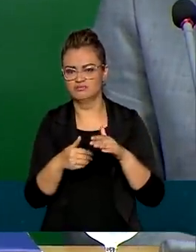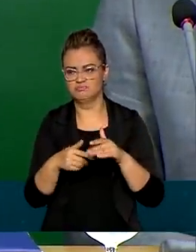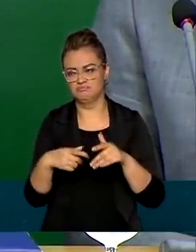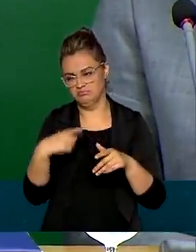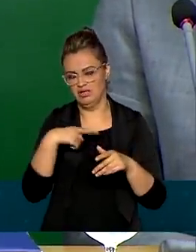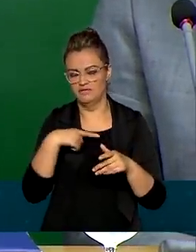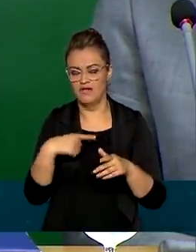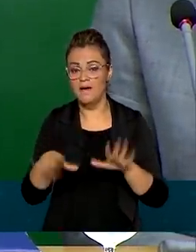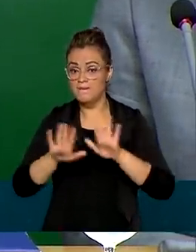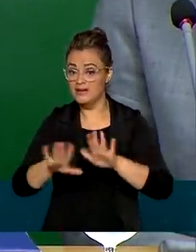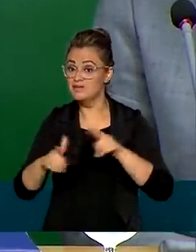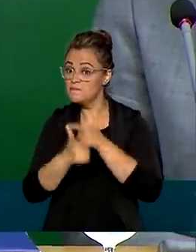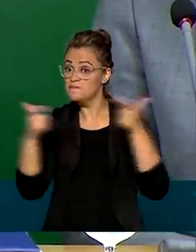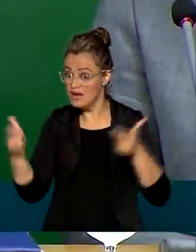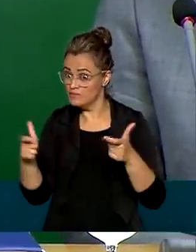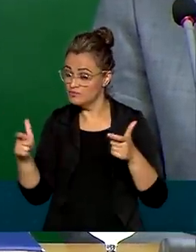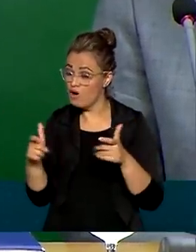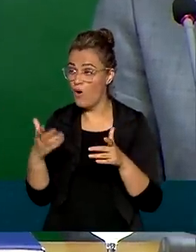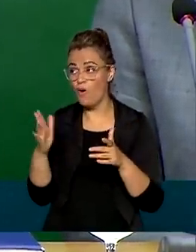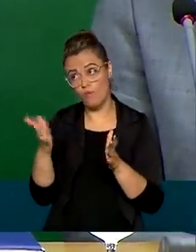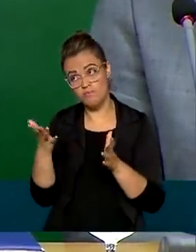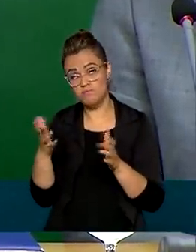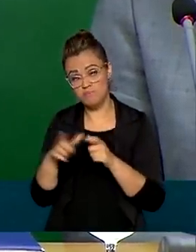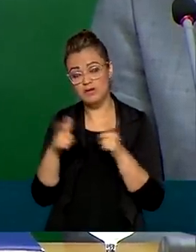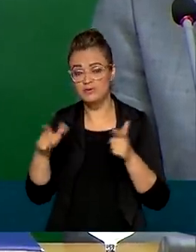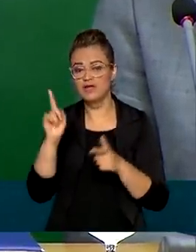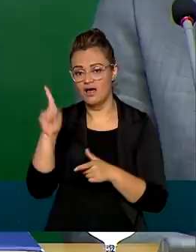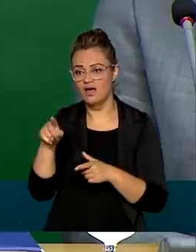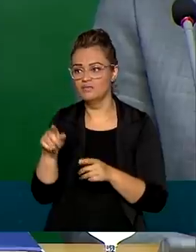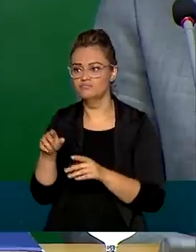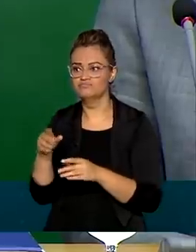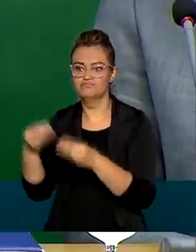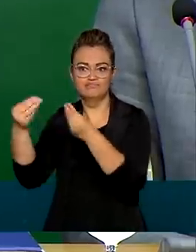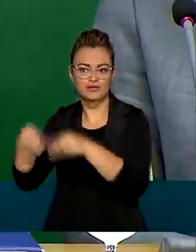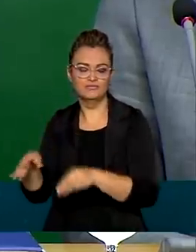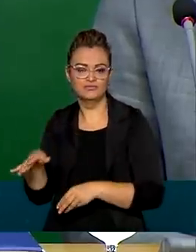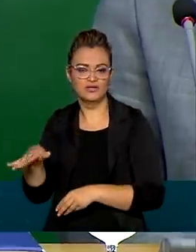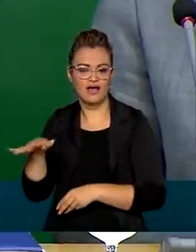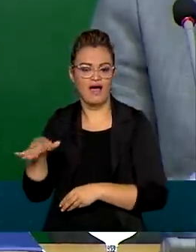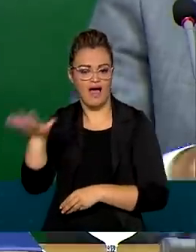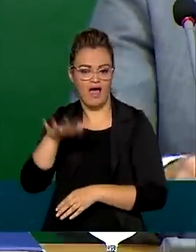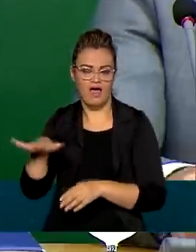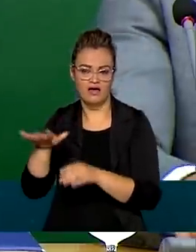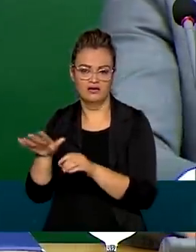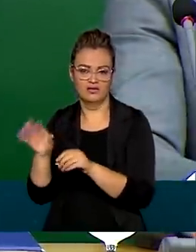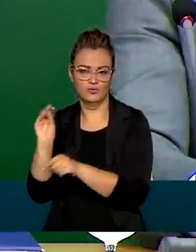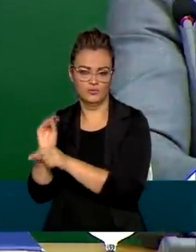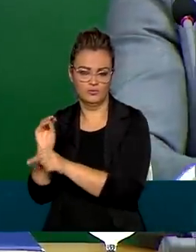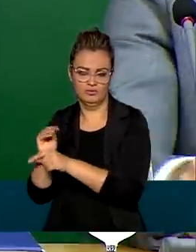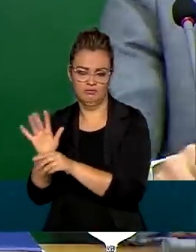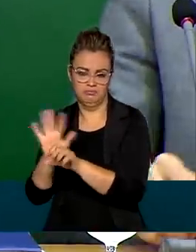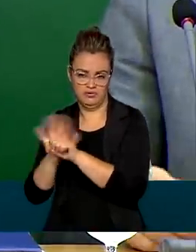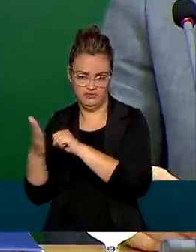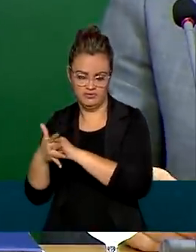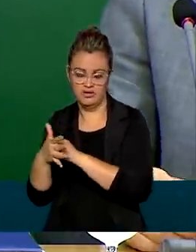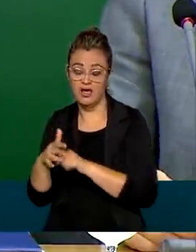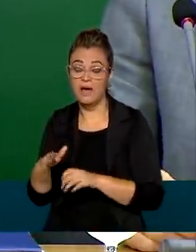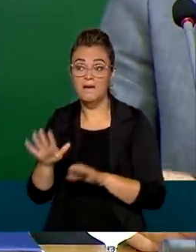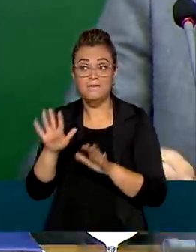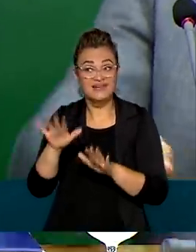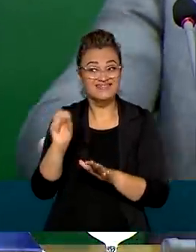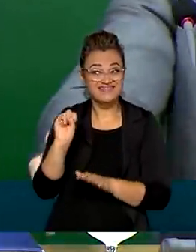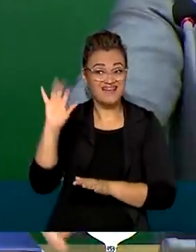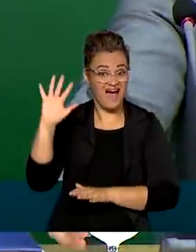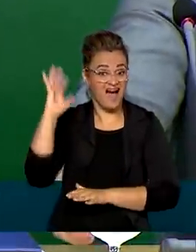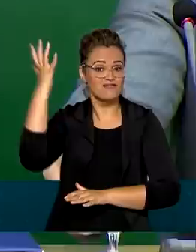entendemos que a maior parte ou grande parte disso não afetaria diretamente a Covid-19. Mas, se porventura isso ainda acontecer,